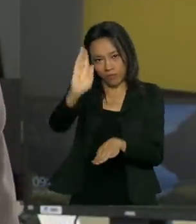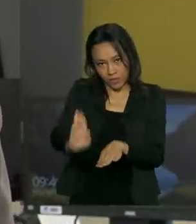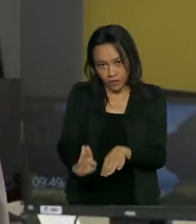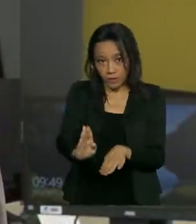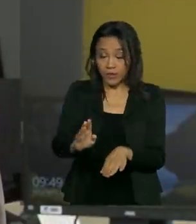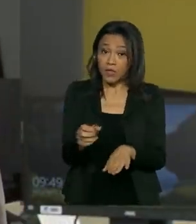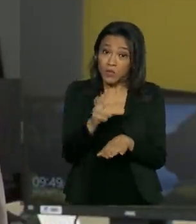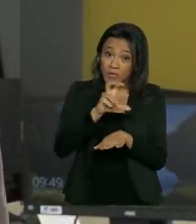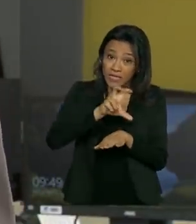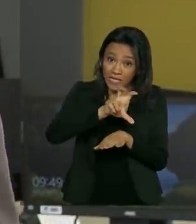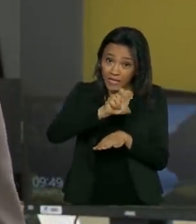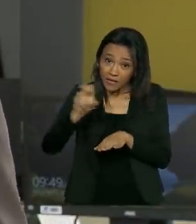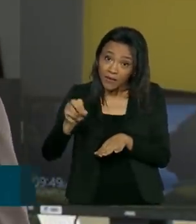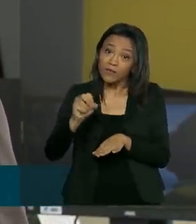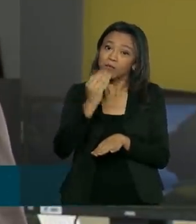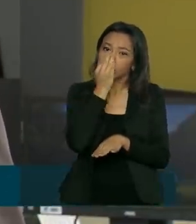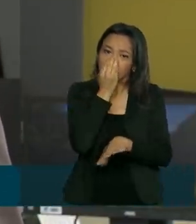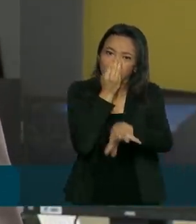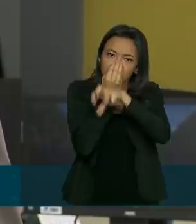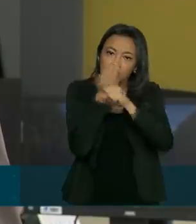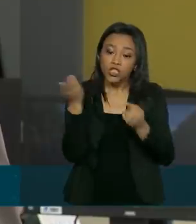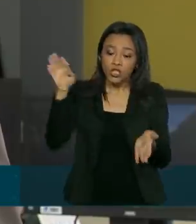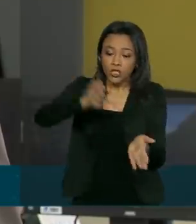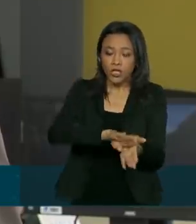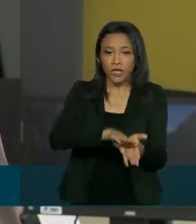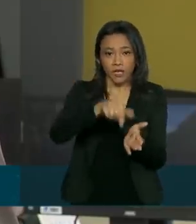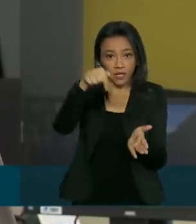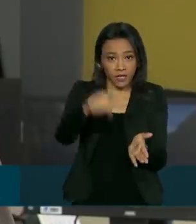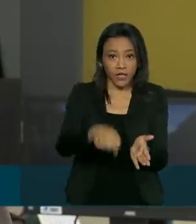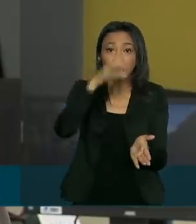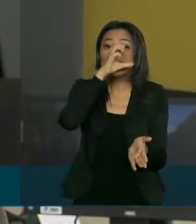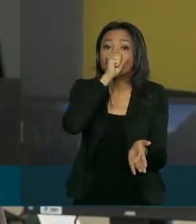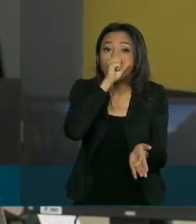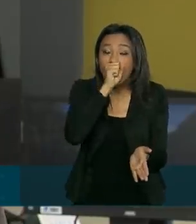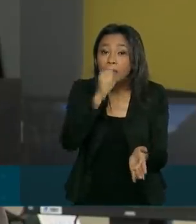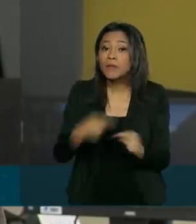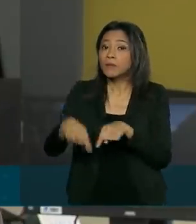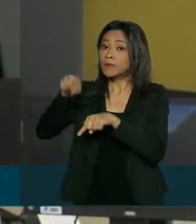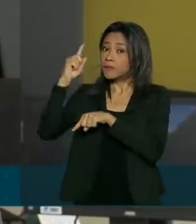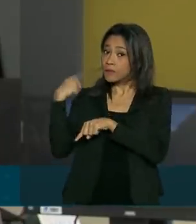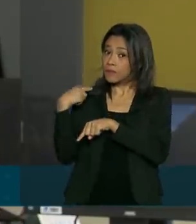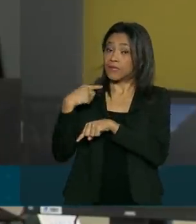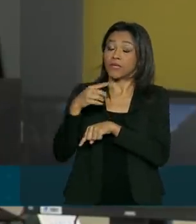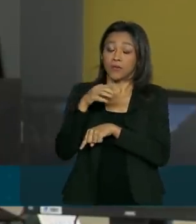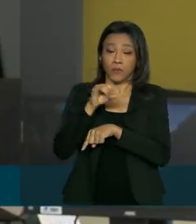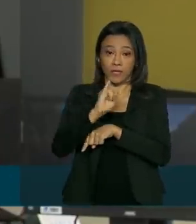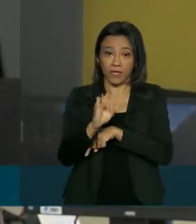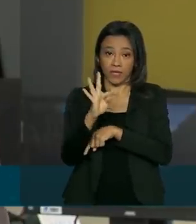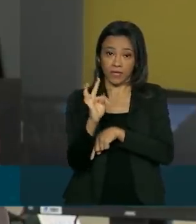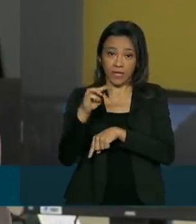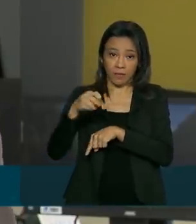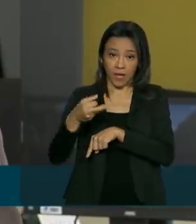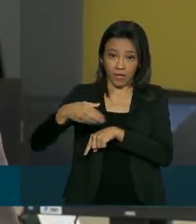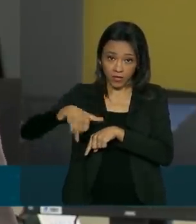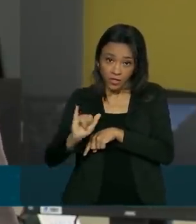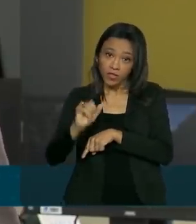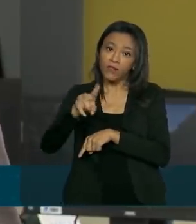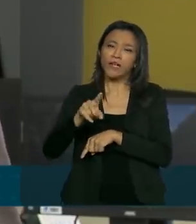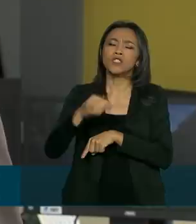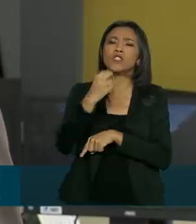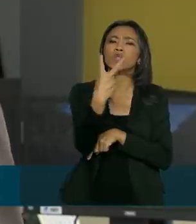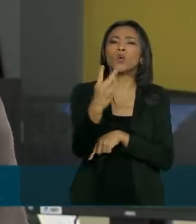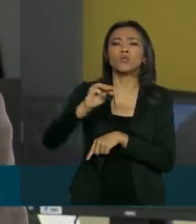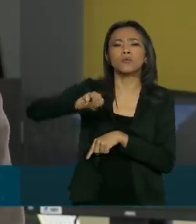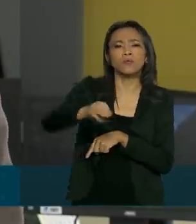os primeiros 500 equipamentos cheguem ao país no sábado. O Itamaraty também anunciou no fim de semana que os Estados Unidos vão enviar 2 milhões de doses